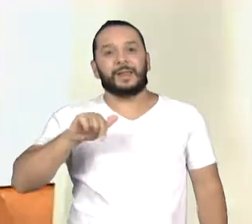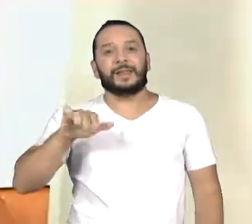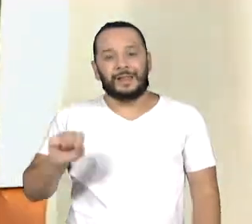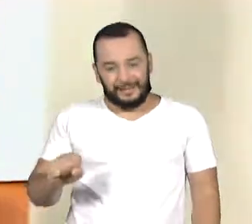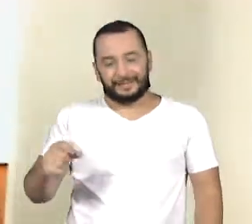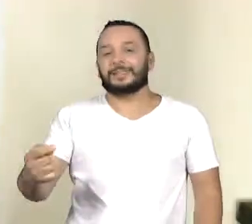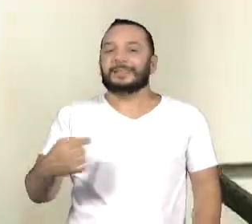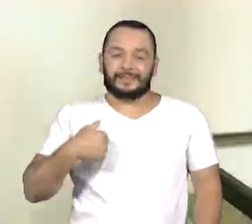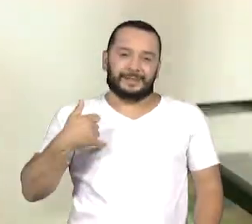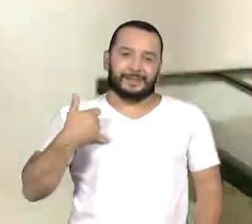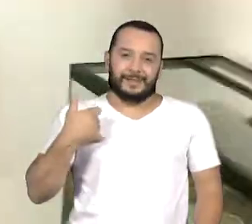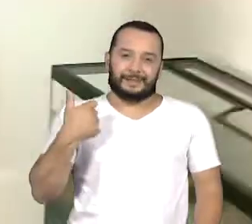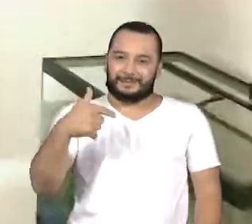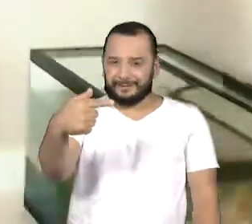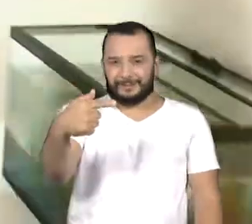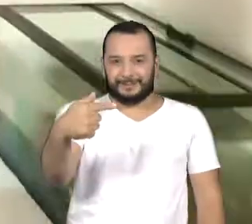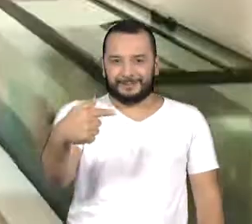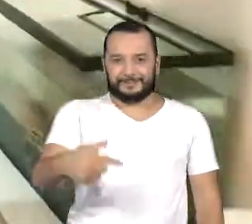Eu tenho sete anos.